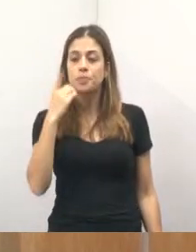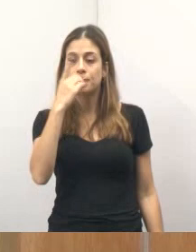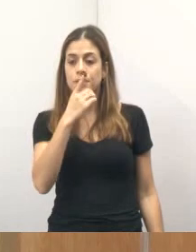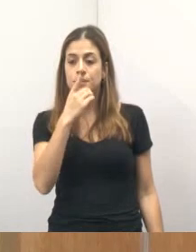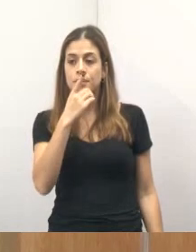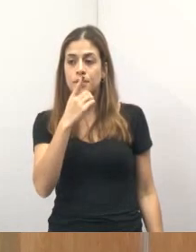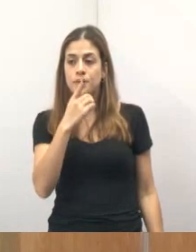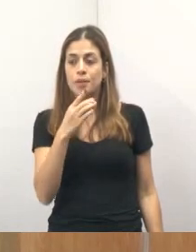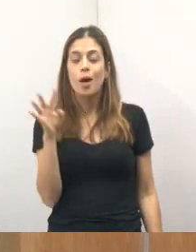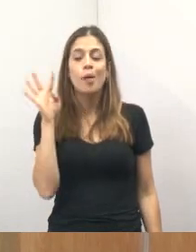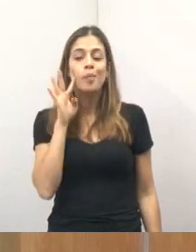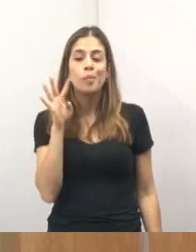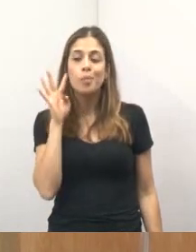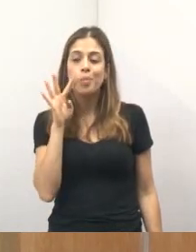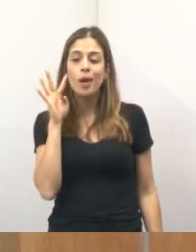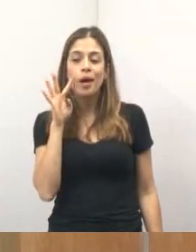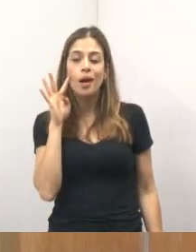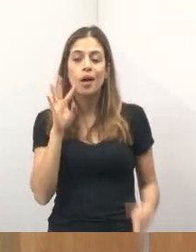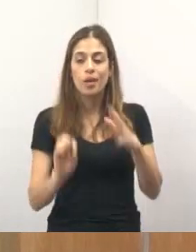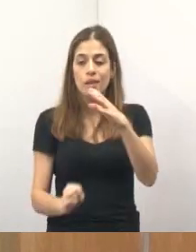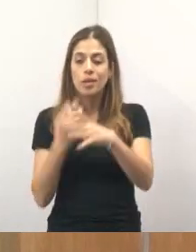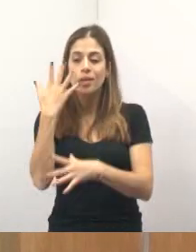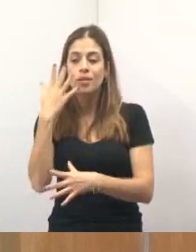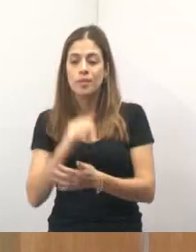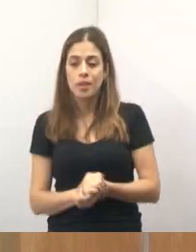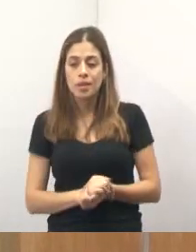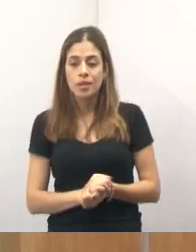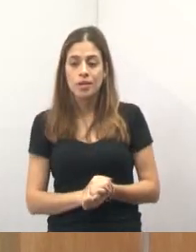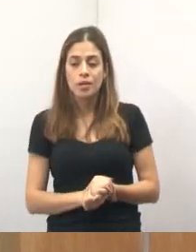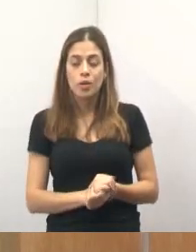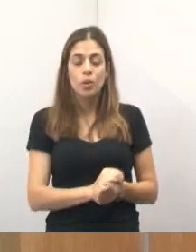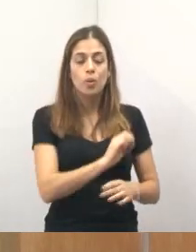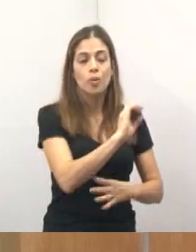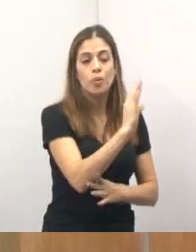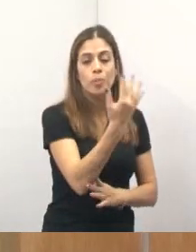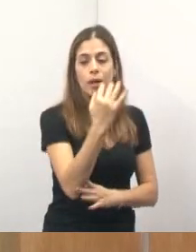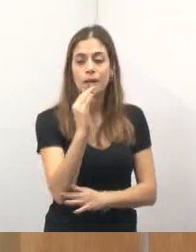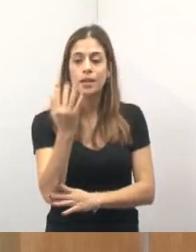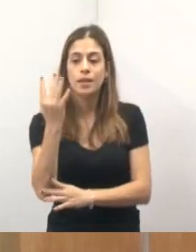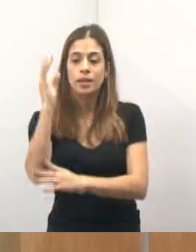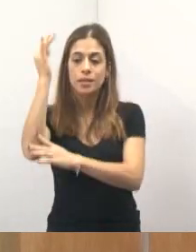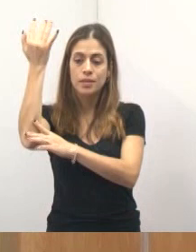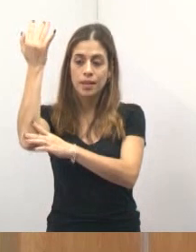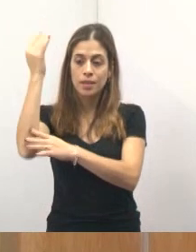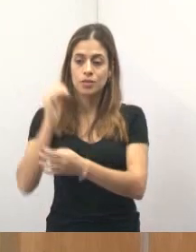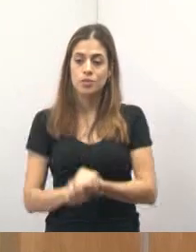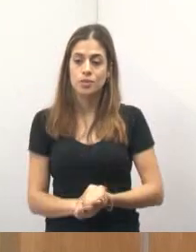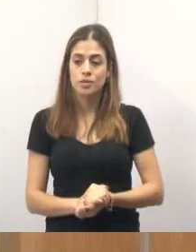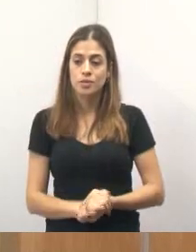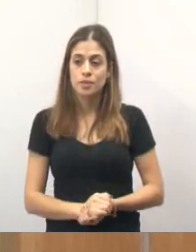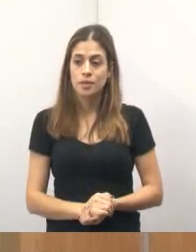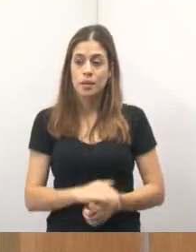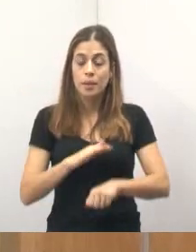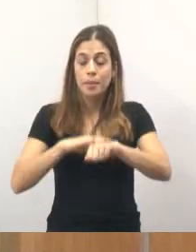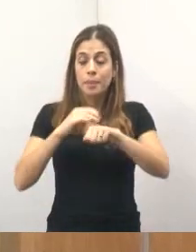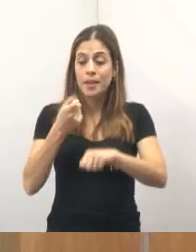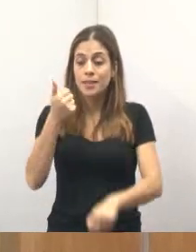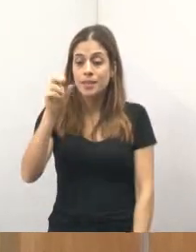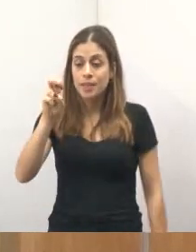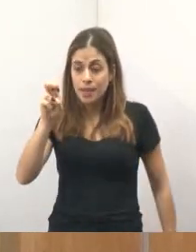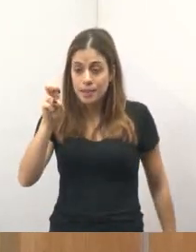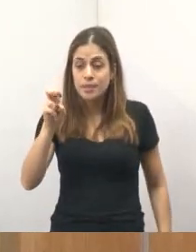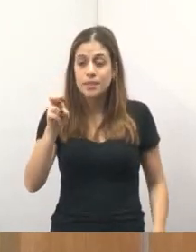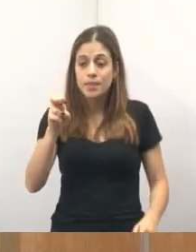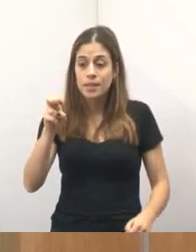Muito bacana o evento que aconteceu no Parque da Cidade. Foram envolvidas mais de 15 entidades para que pudessem